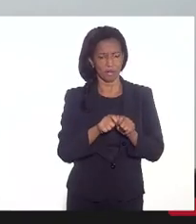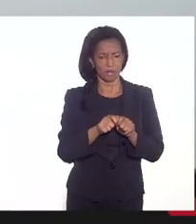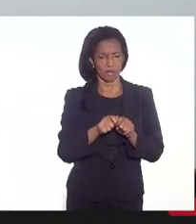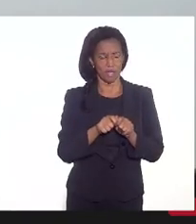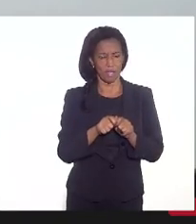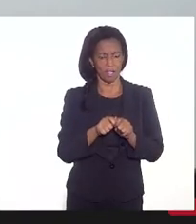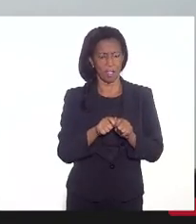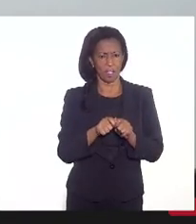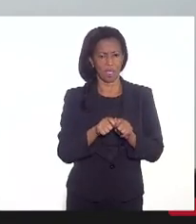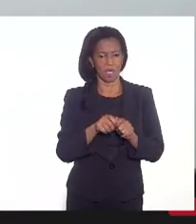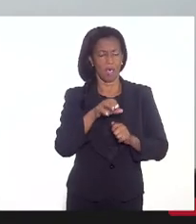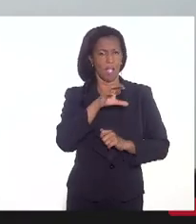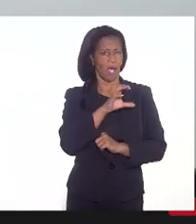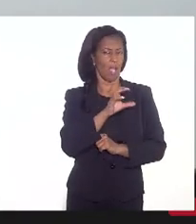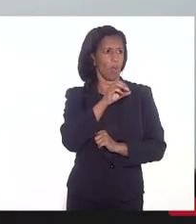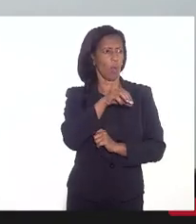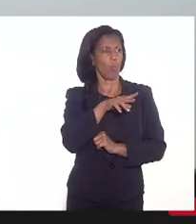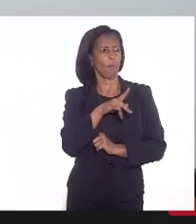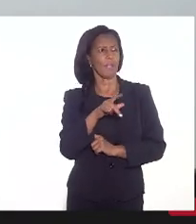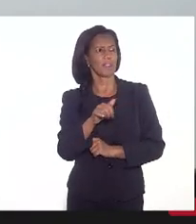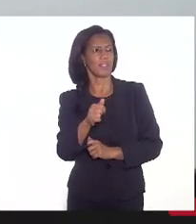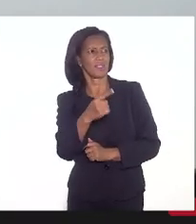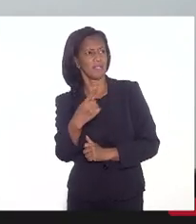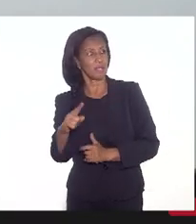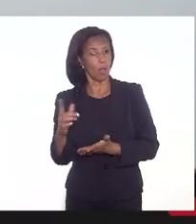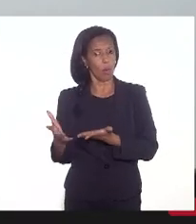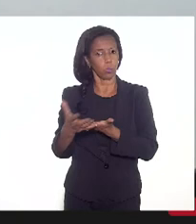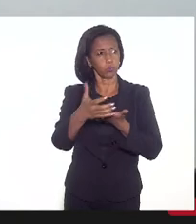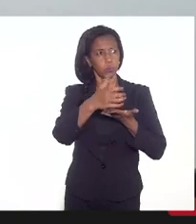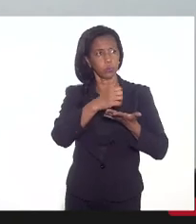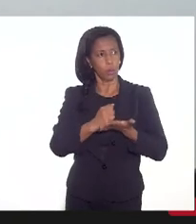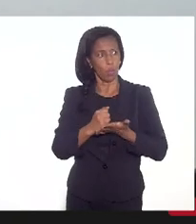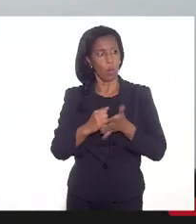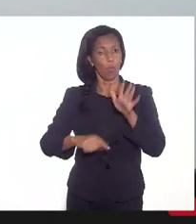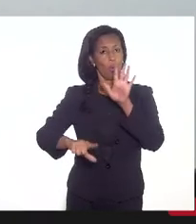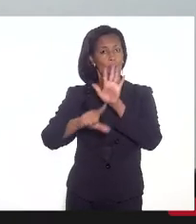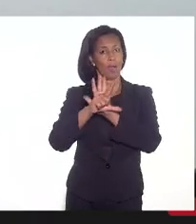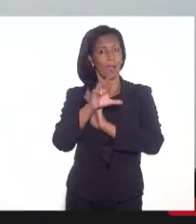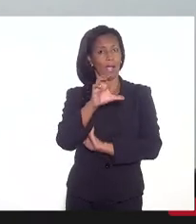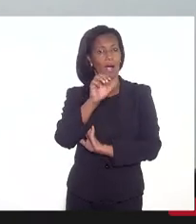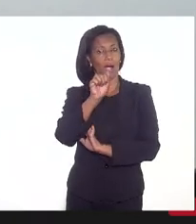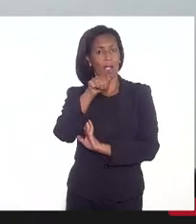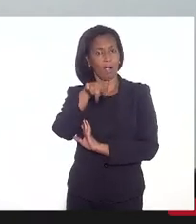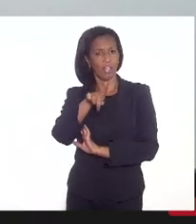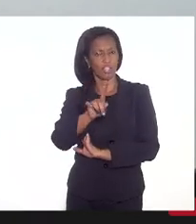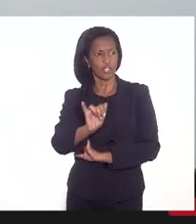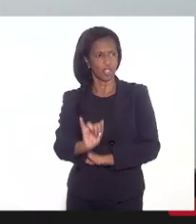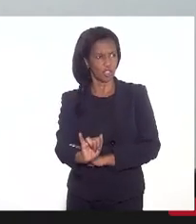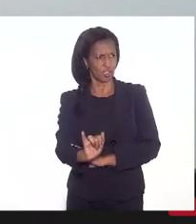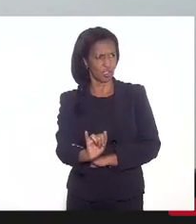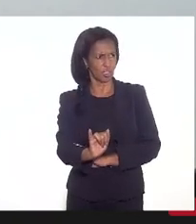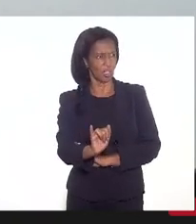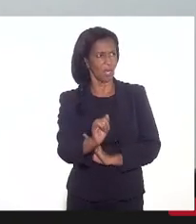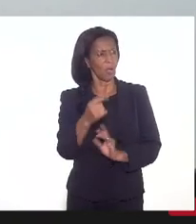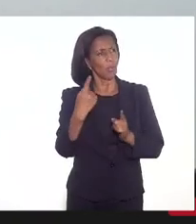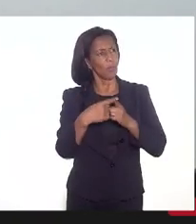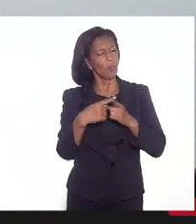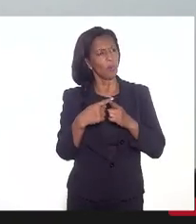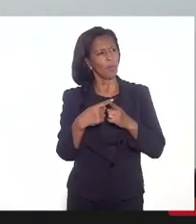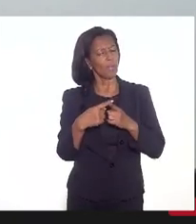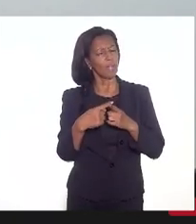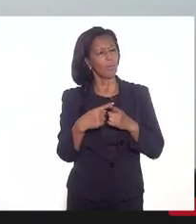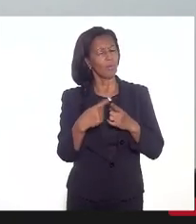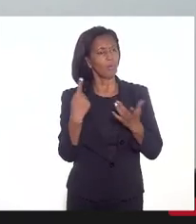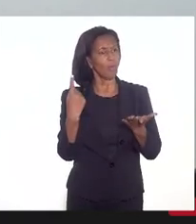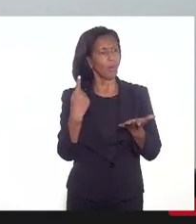compensações da lei Candir, tem alguma forma de repactuar com a União, porque é um acordo horroroso que foi